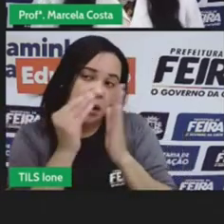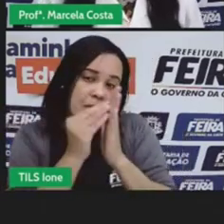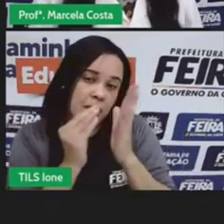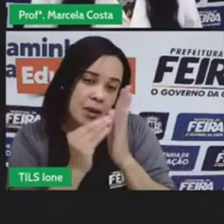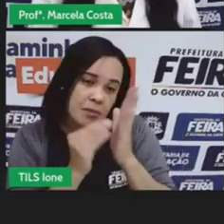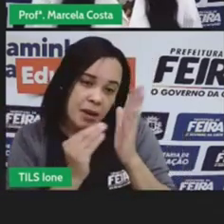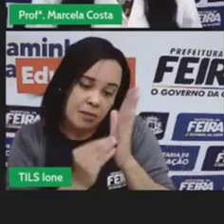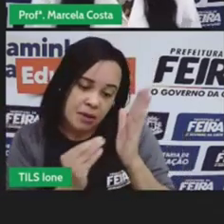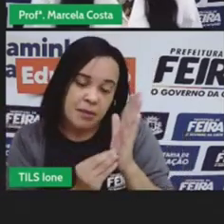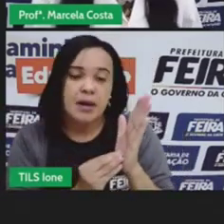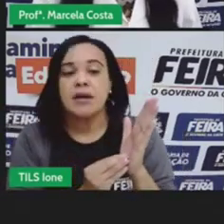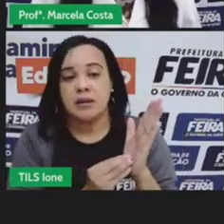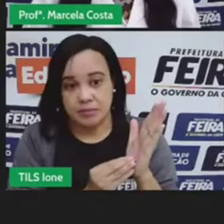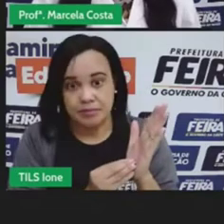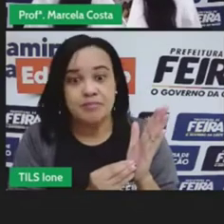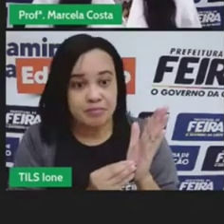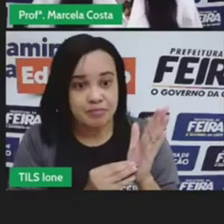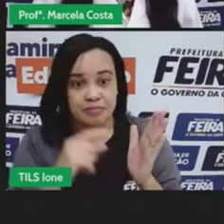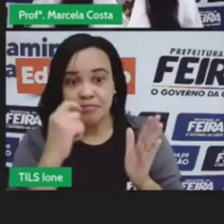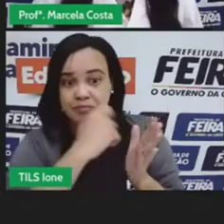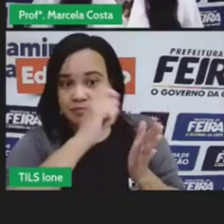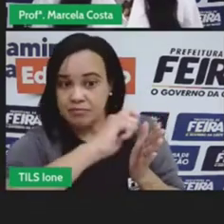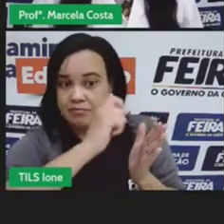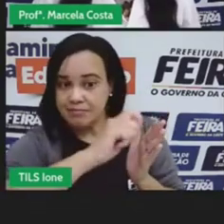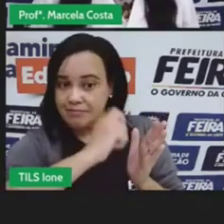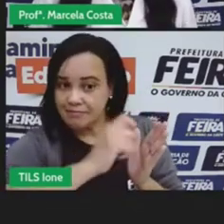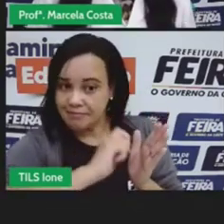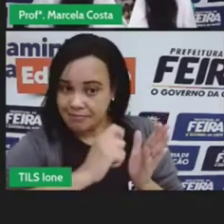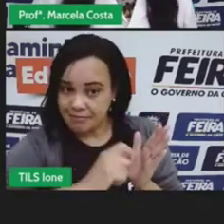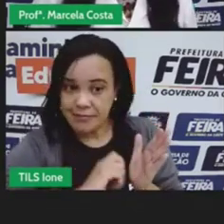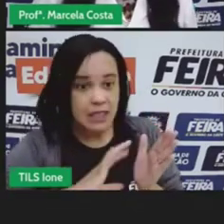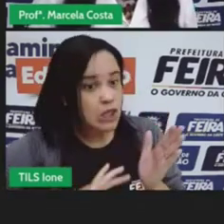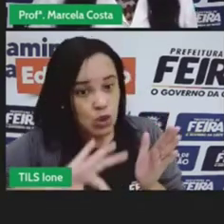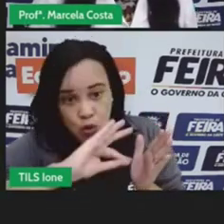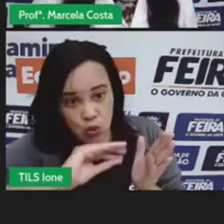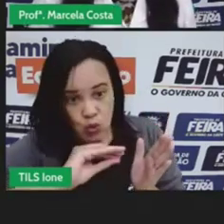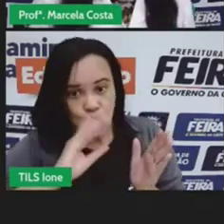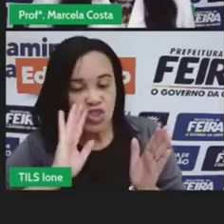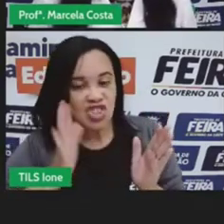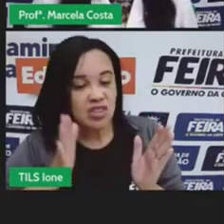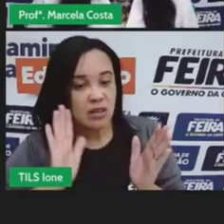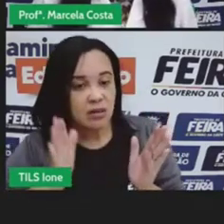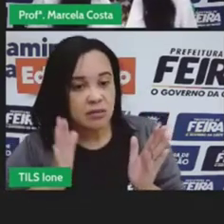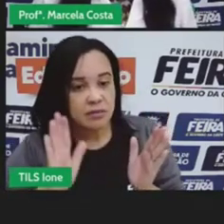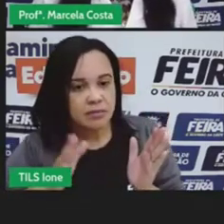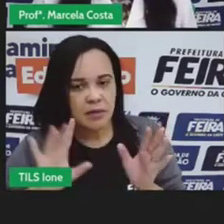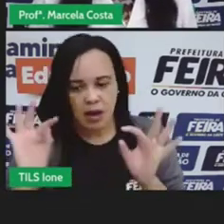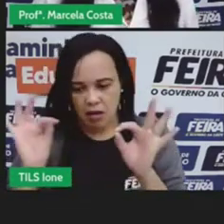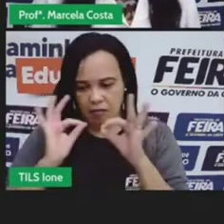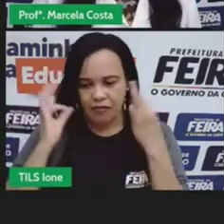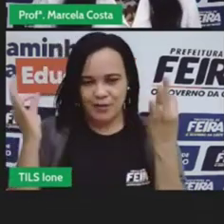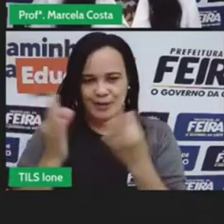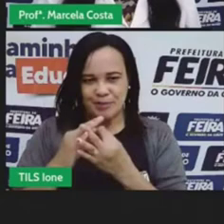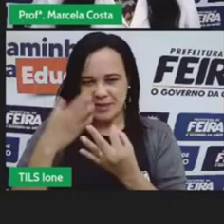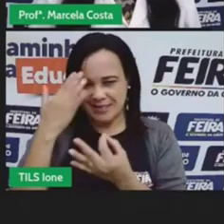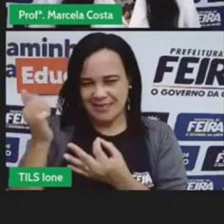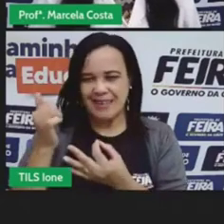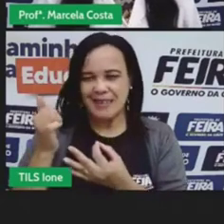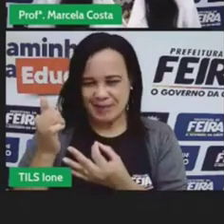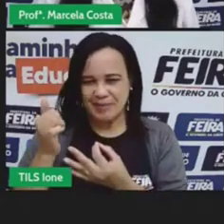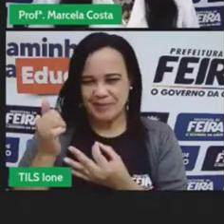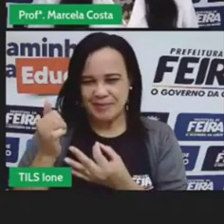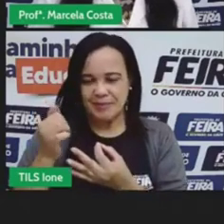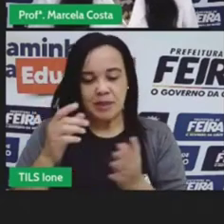uma nota no caderno ali você pode ir junto com seus familiares conversando e